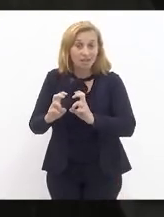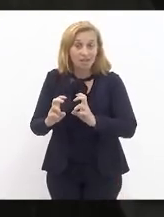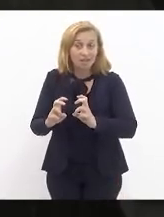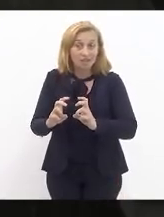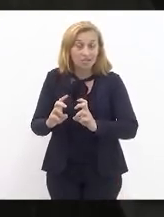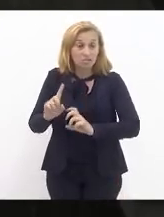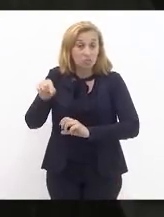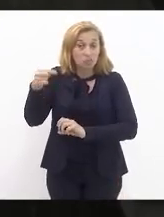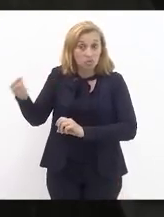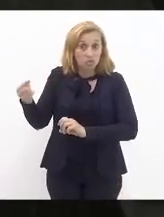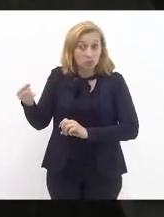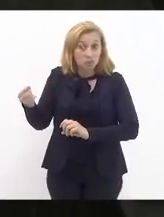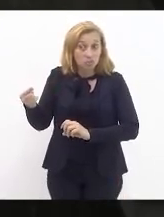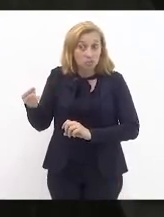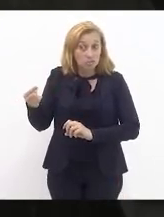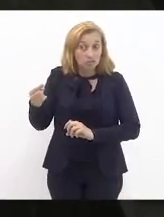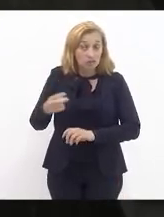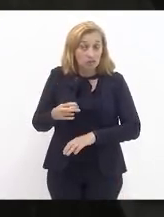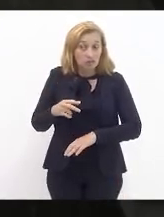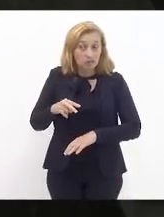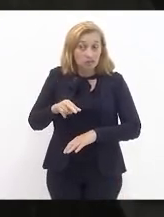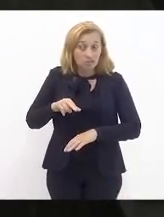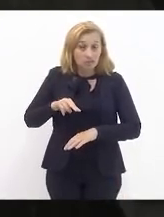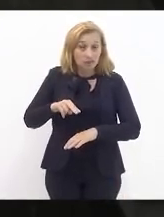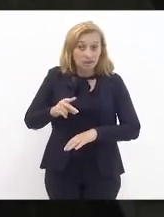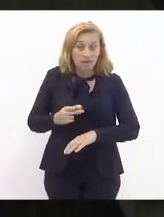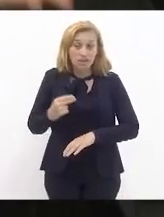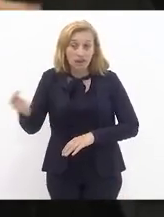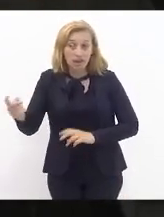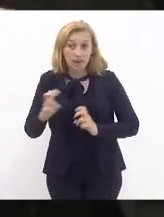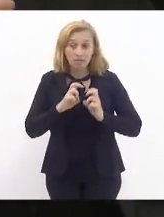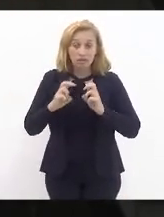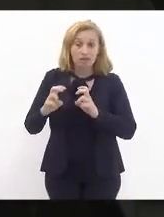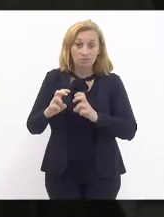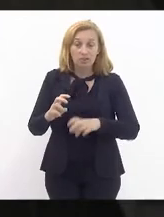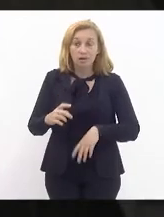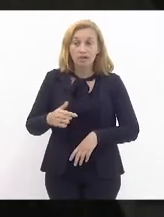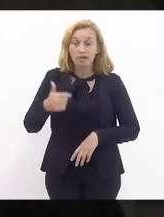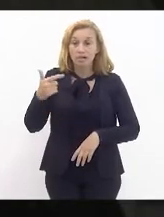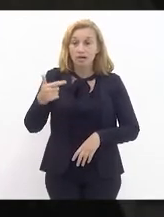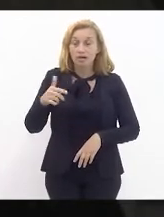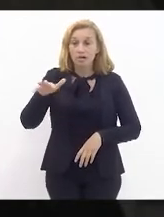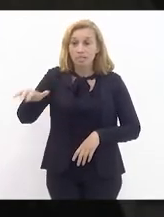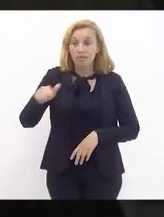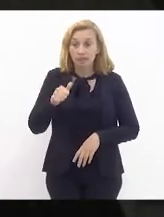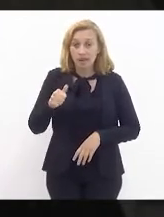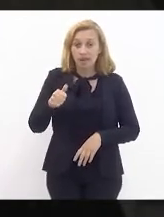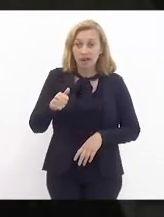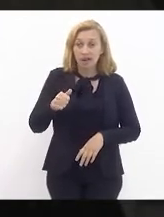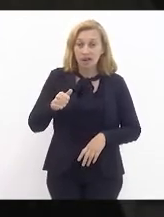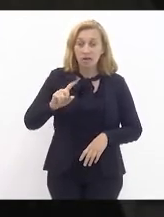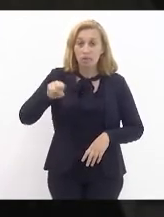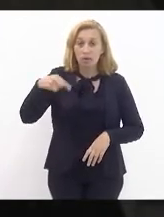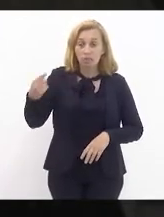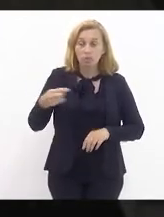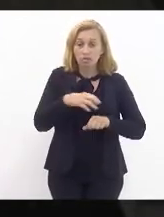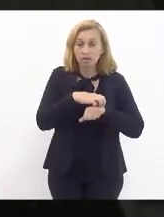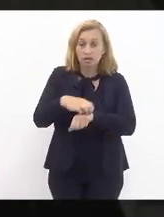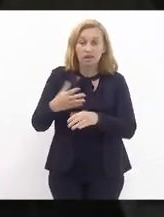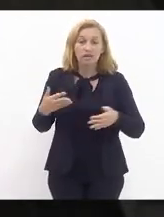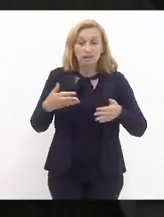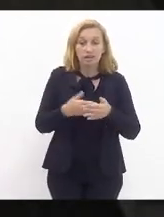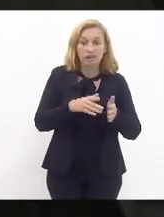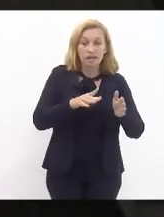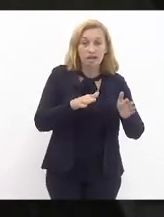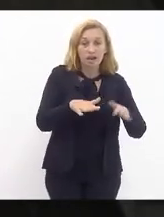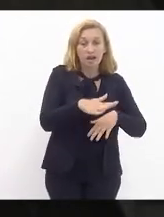vai saltar do trem, vai pegar uma segunda condução até o seu local de trabalho.